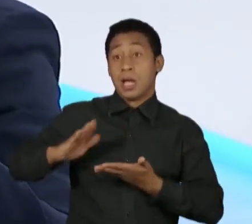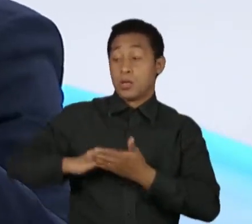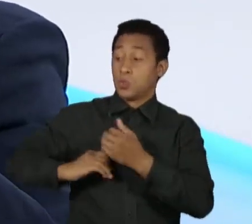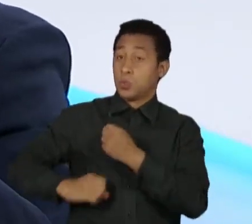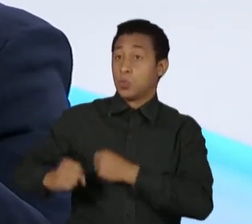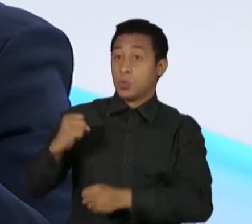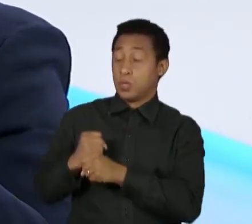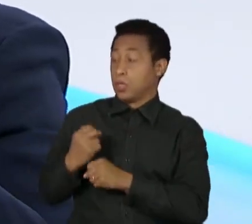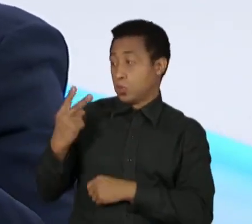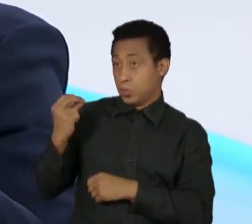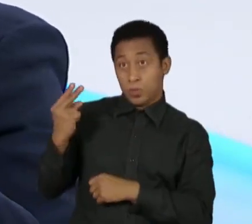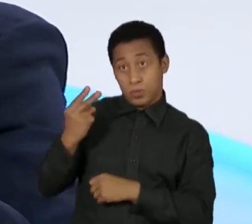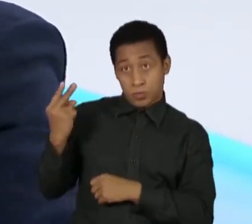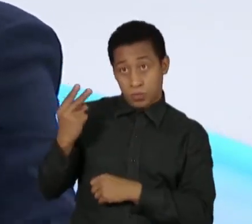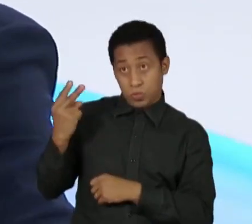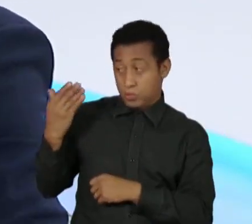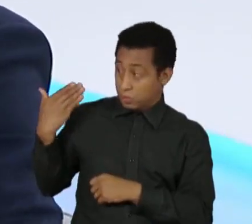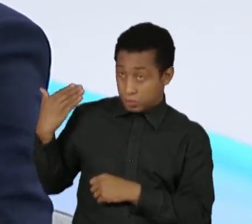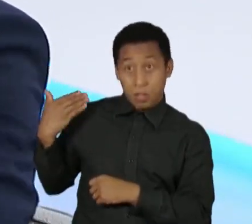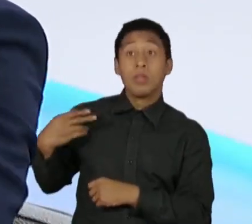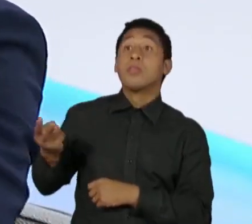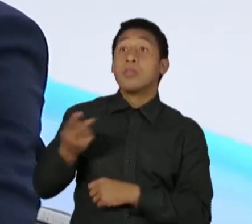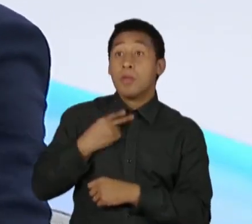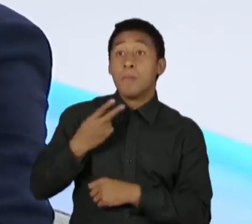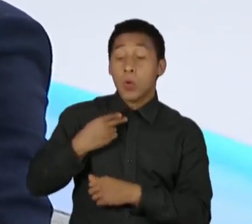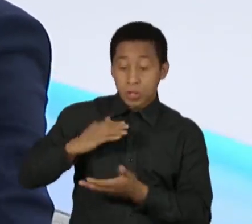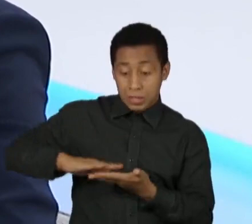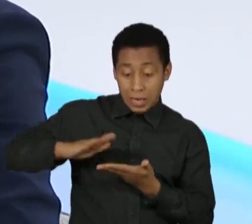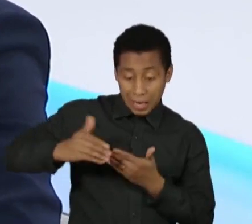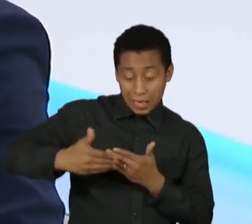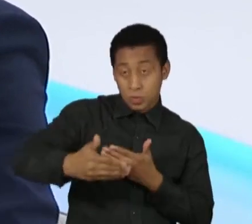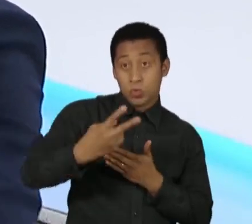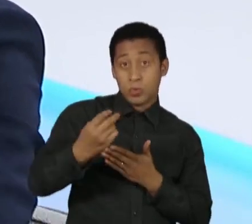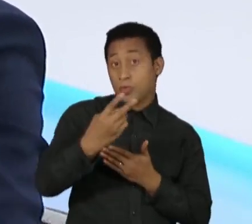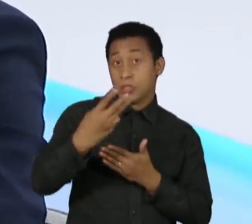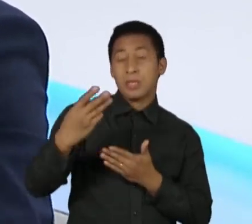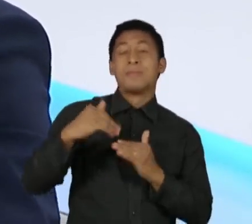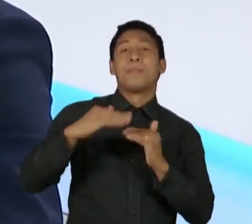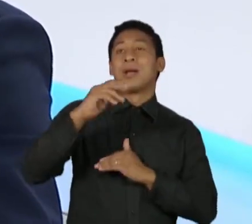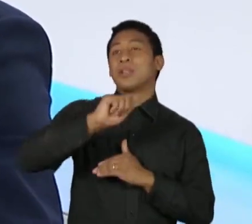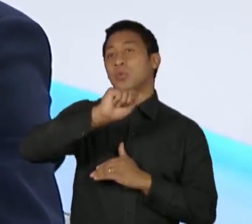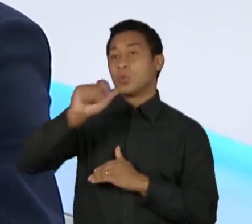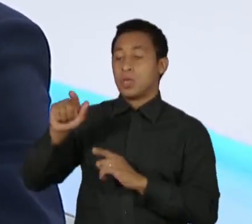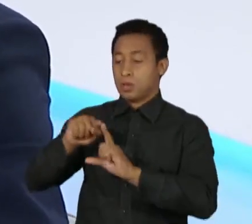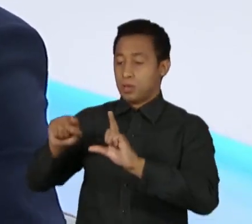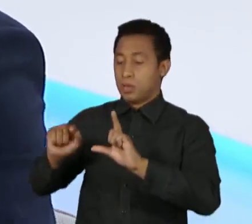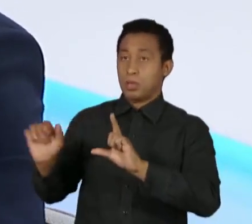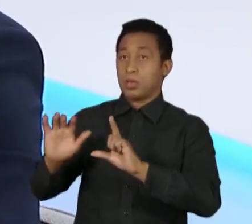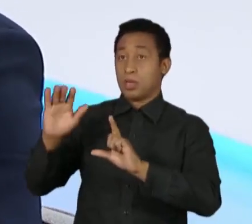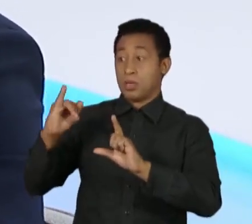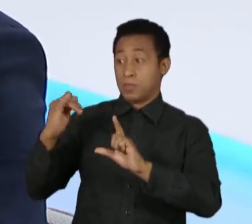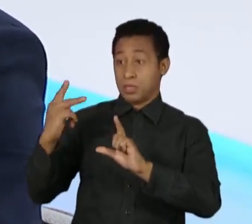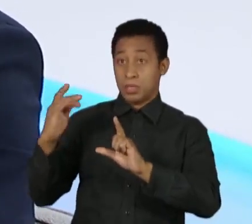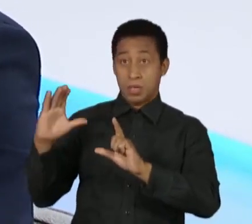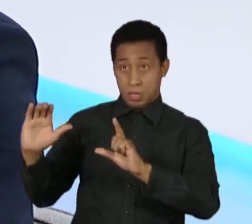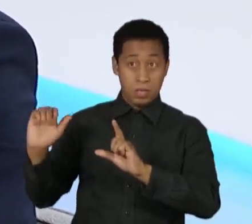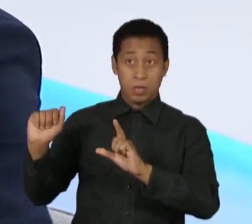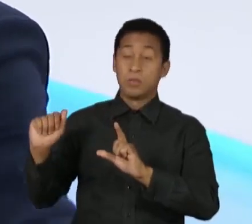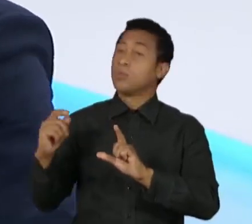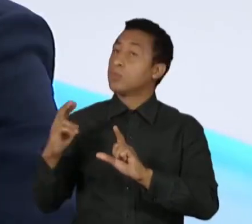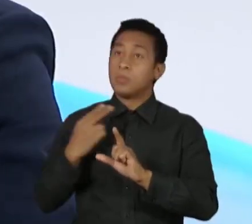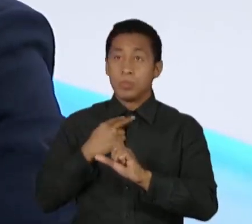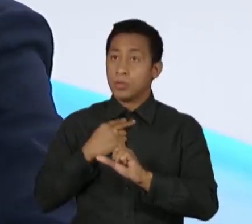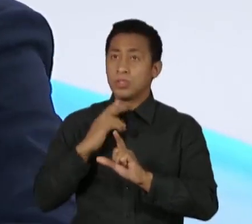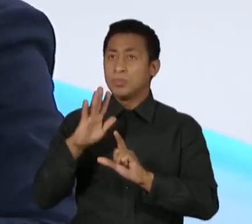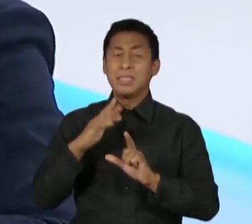inflação. Só que o teto era fixo, mas o piso era móvel. E os precatórios são uma despesa que o governo não